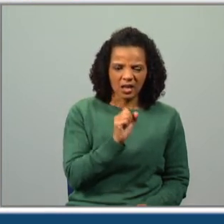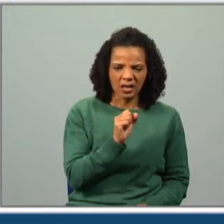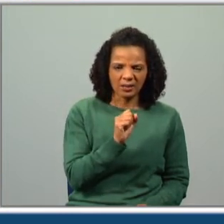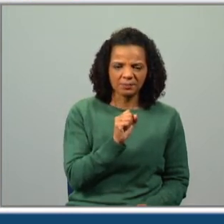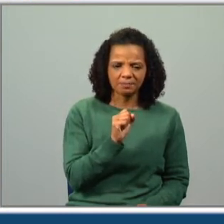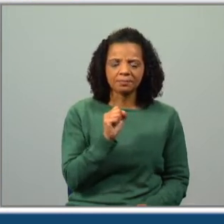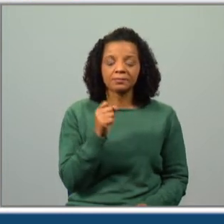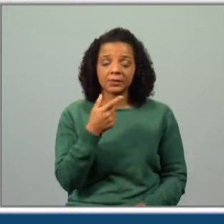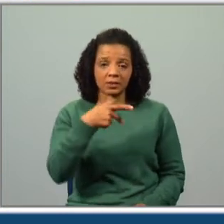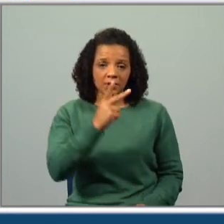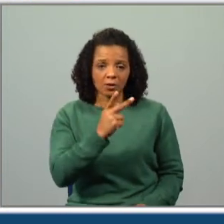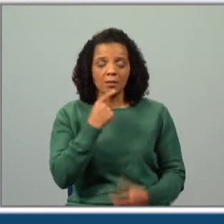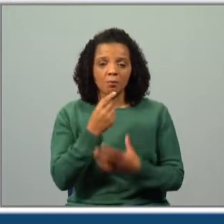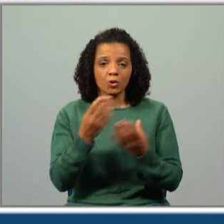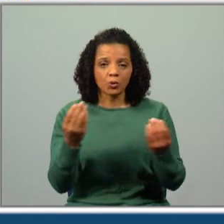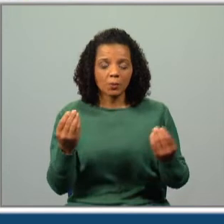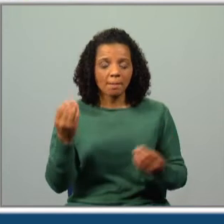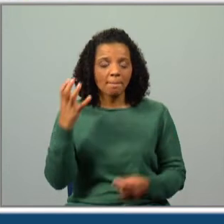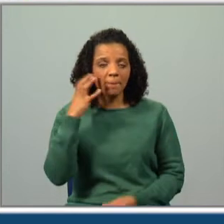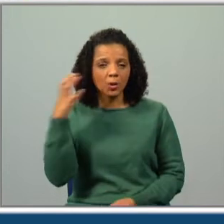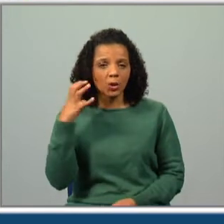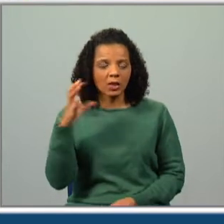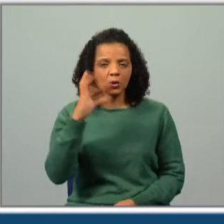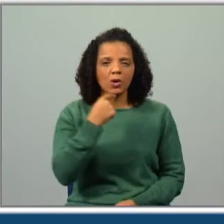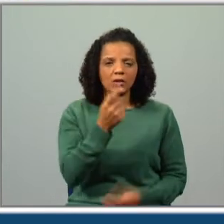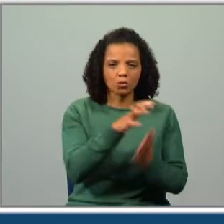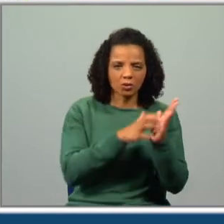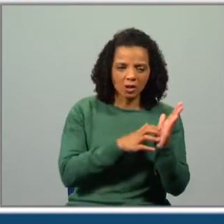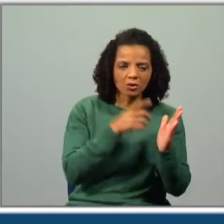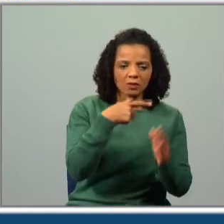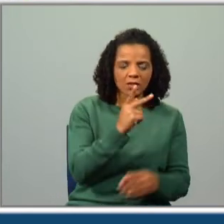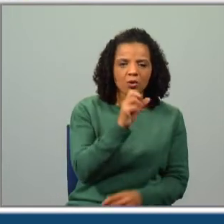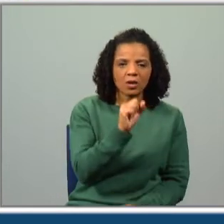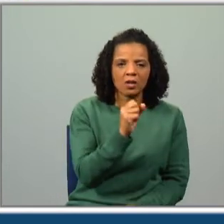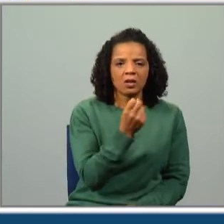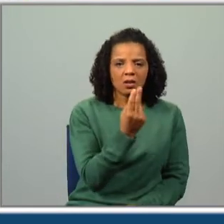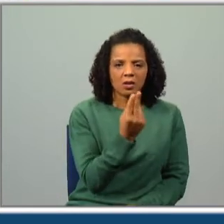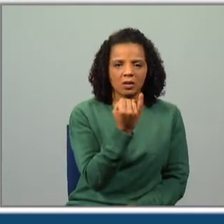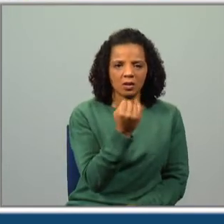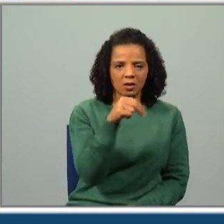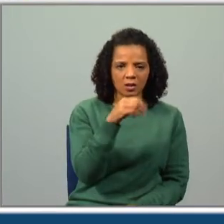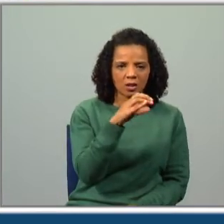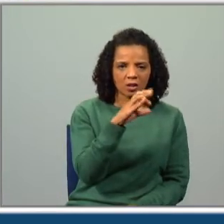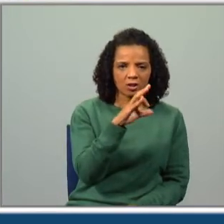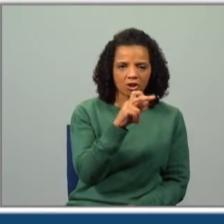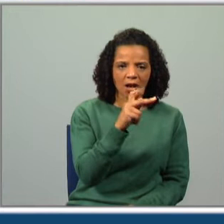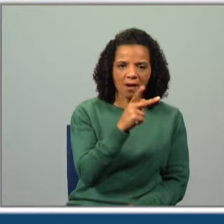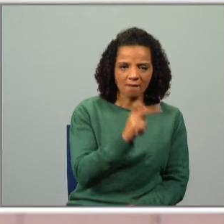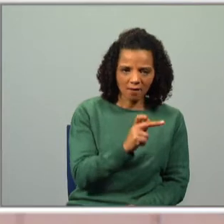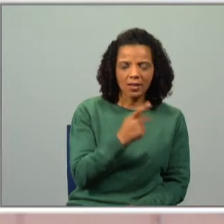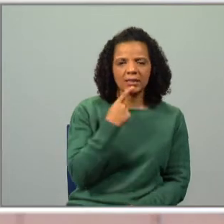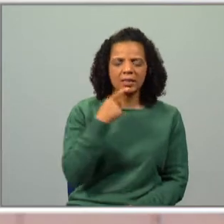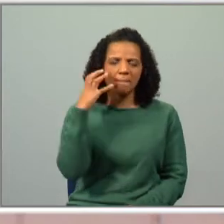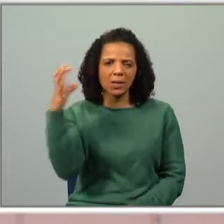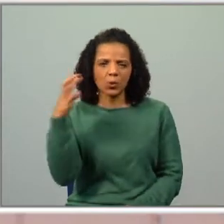Quer dizer que a nossa televisão era muito barulhenta. E então, até aqui, estamos a perceber